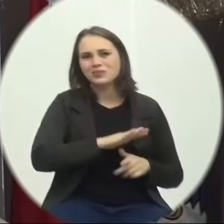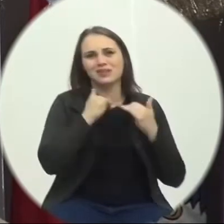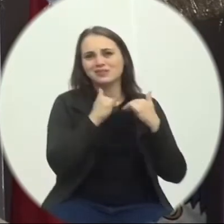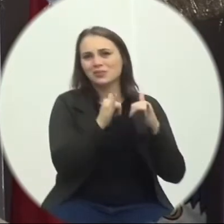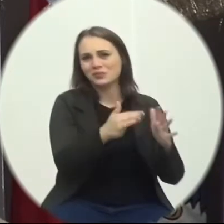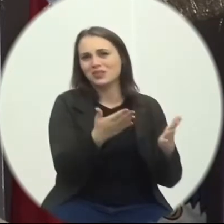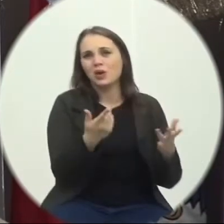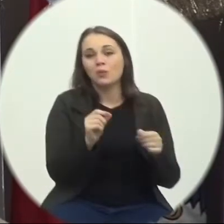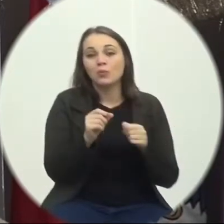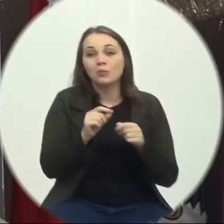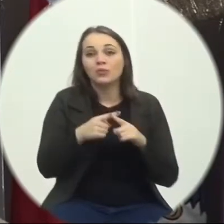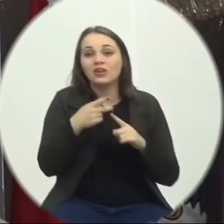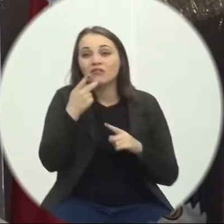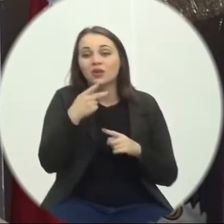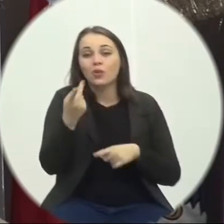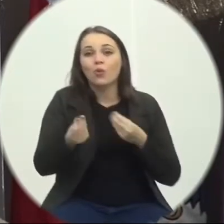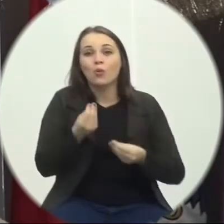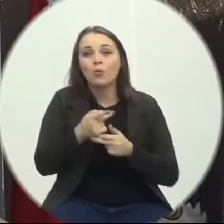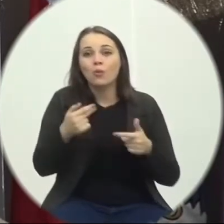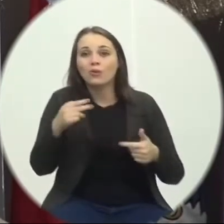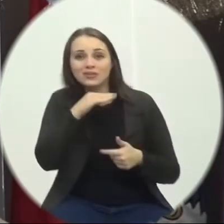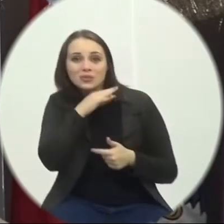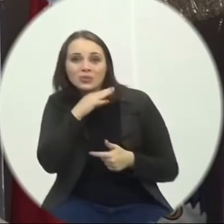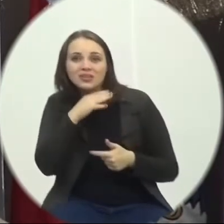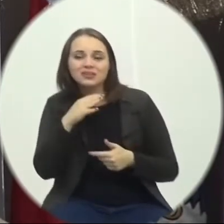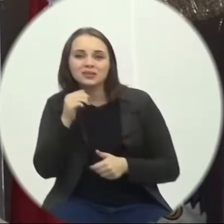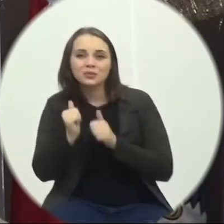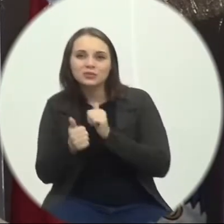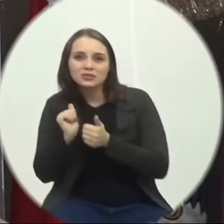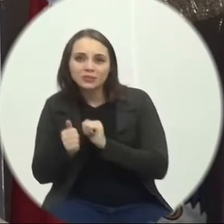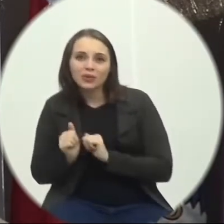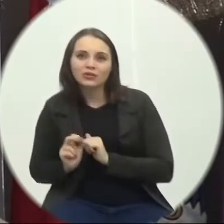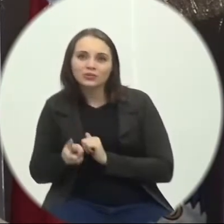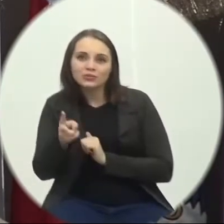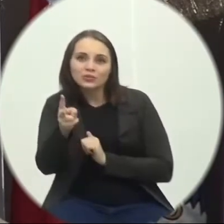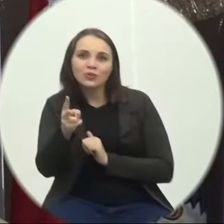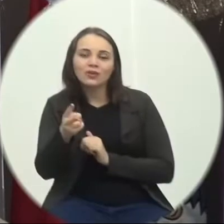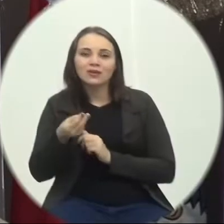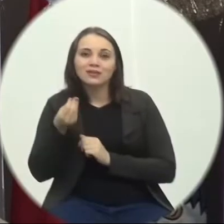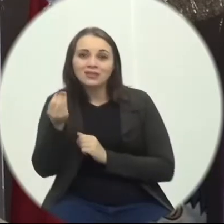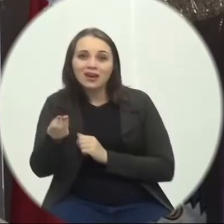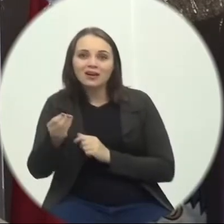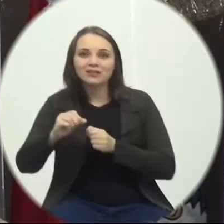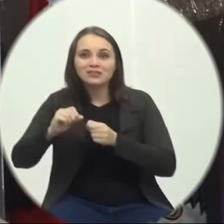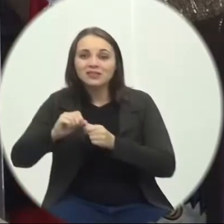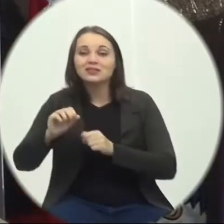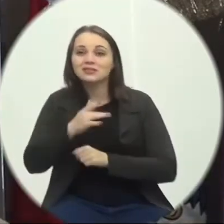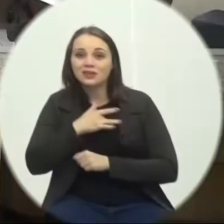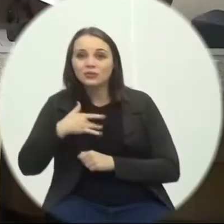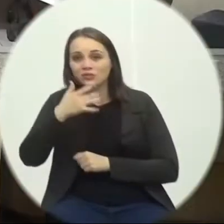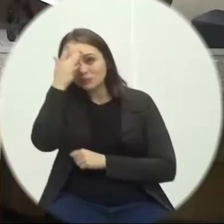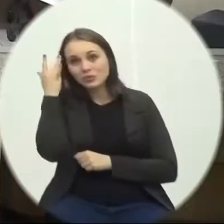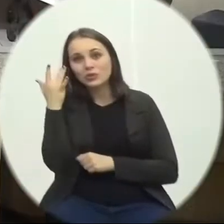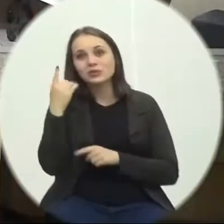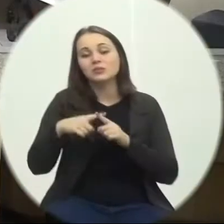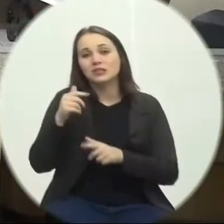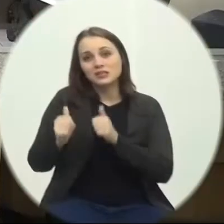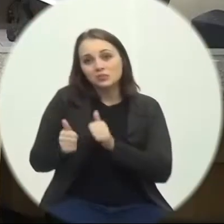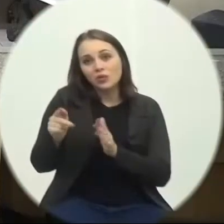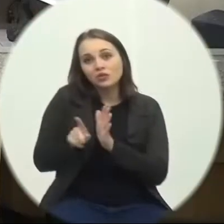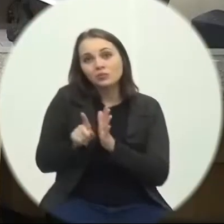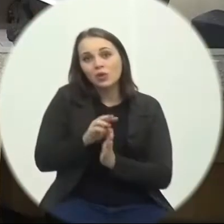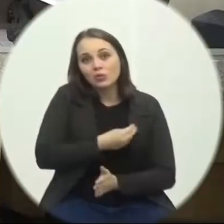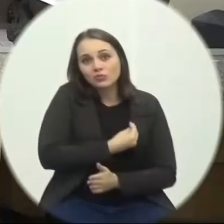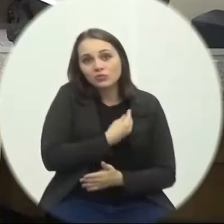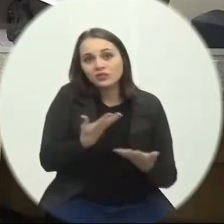tratou Como vilão Aquele que Promove saúde Porque o esporte É vida Obrigado presidente Obrigado vereadora Giovana Por ter cedido